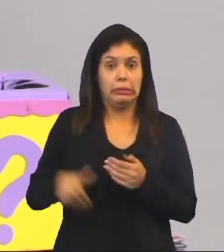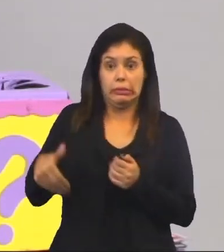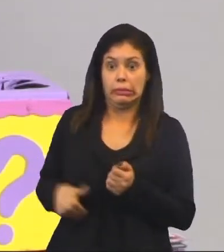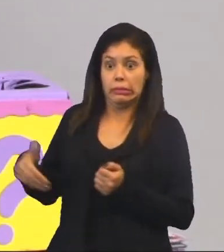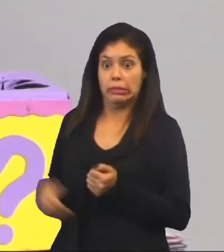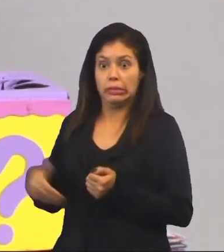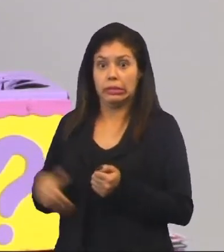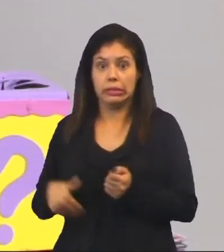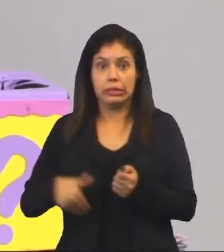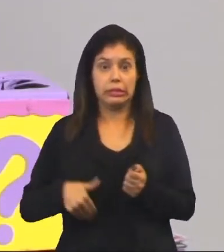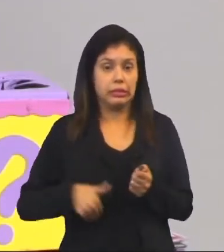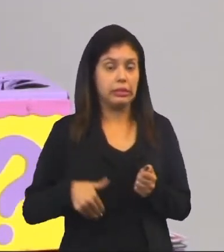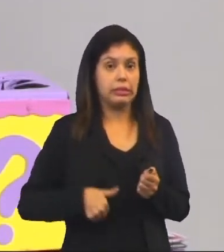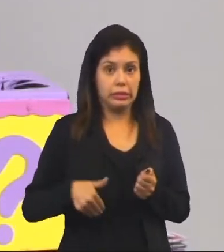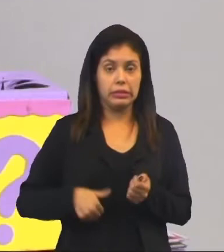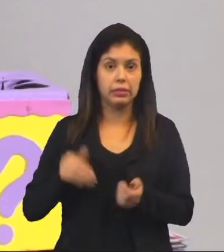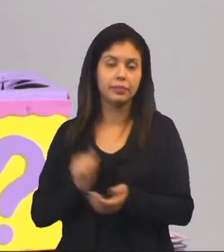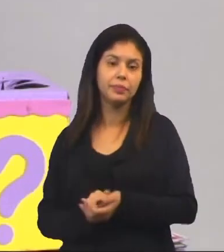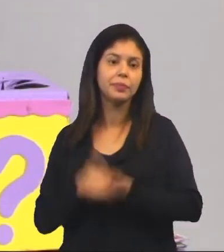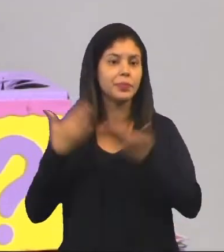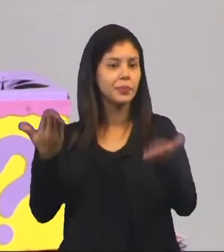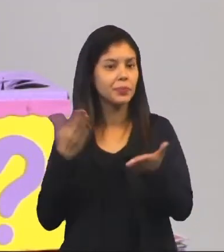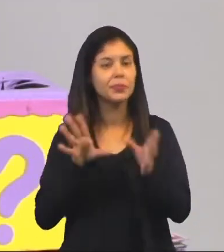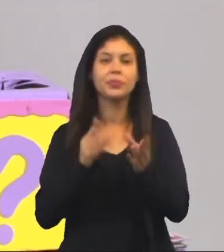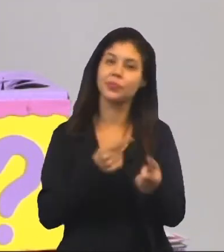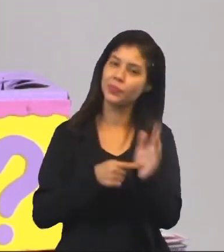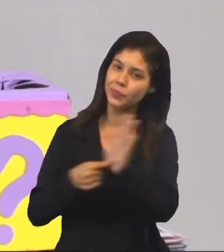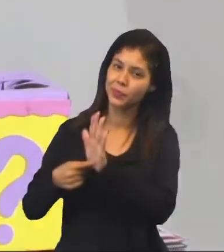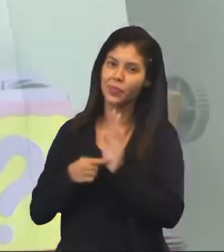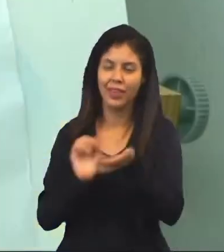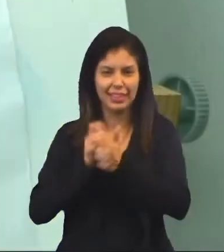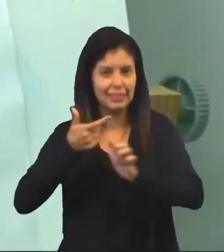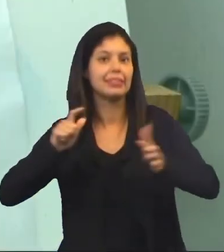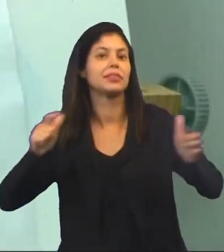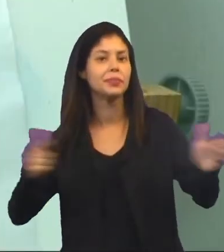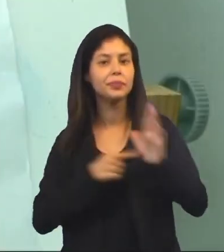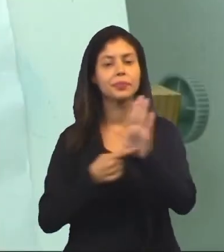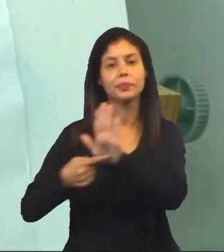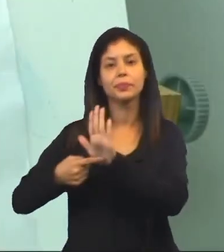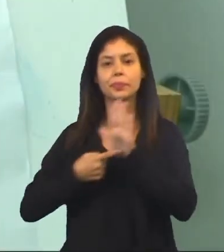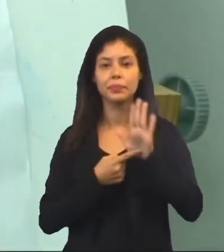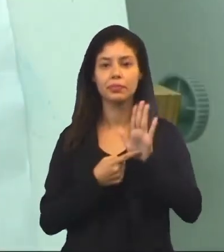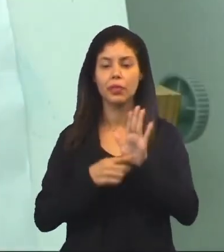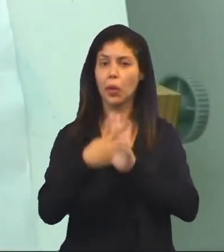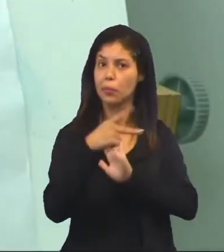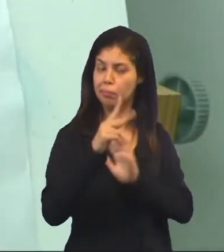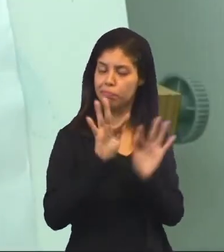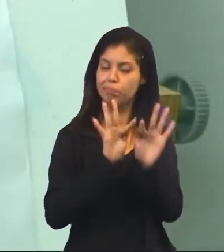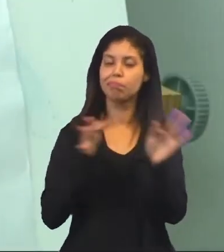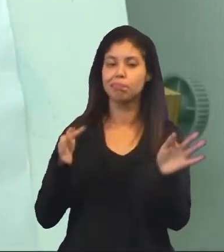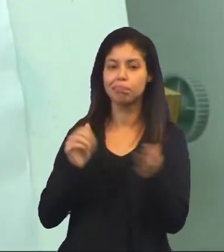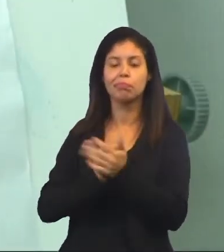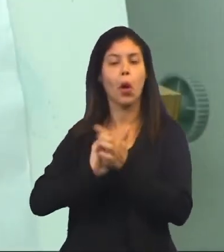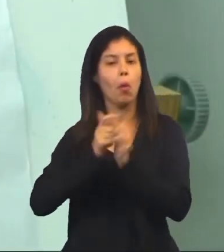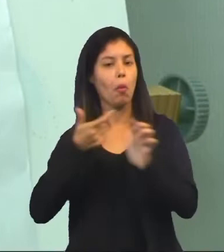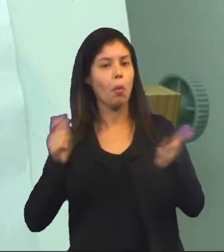fome, não é mesmo? Então, ele colocou um hambúrguer bem grande e disse que é do tamanho da sua fome. Ou seja,